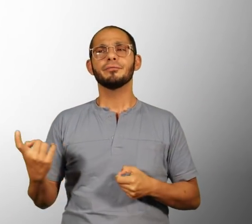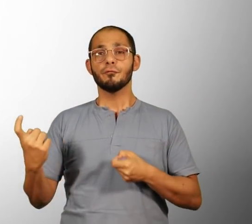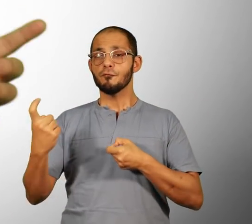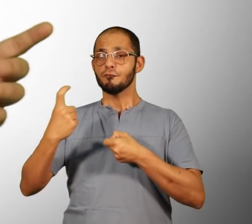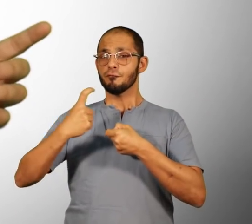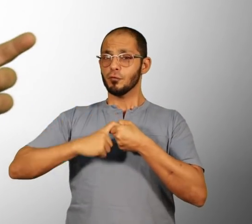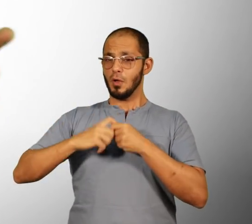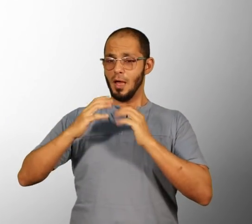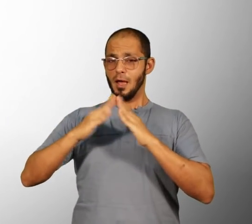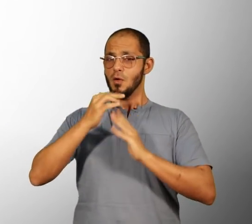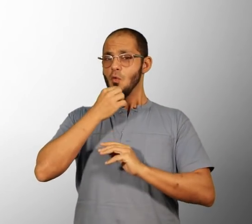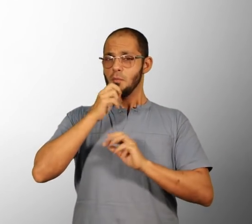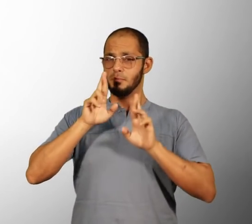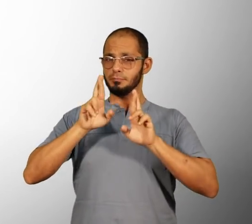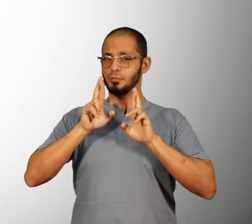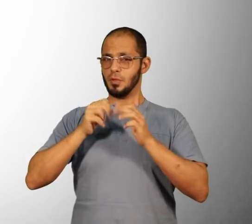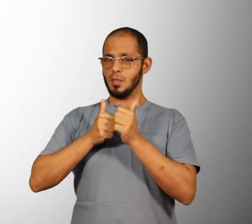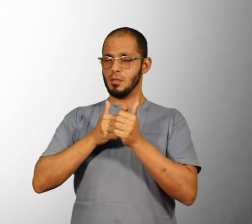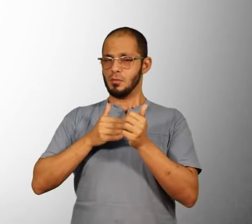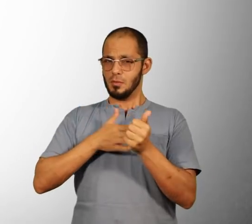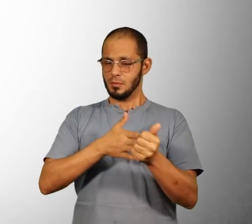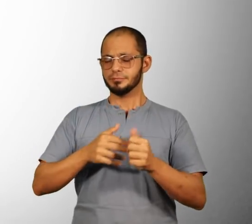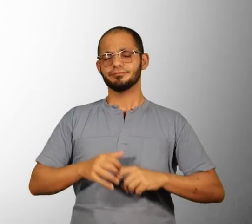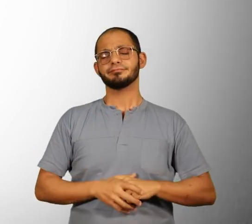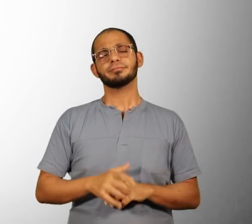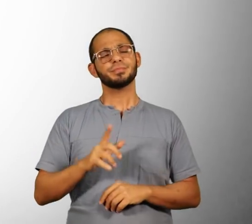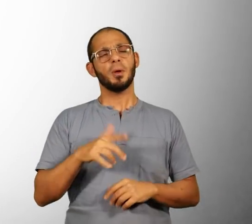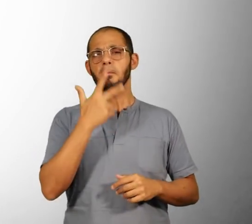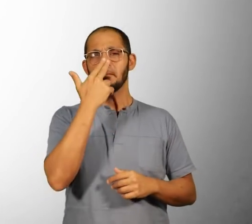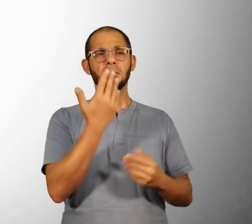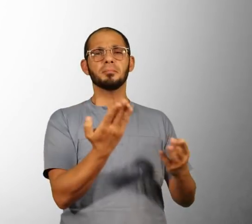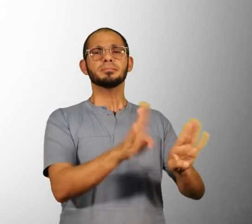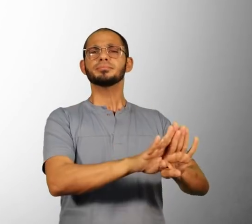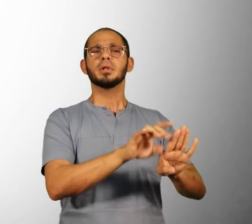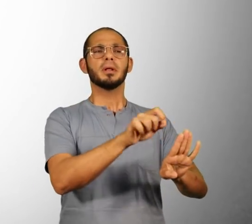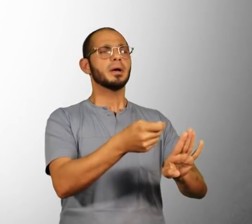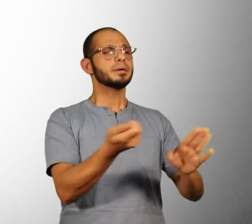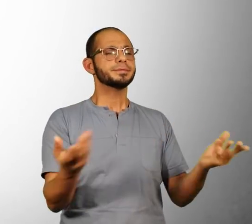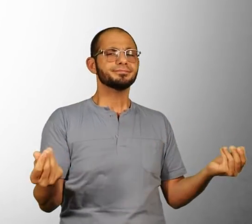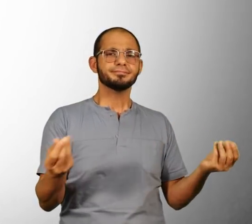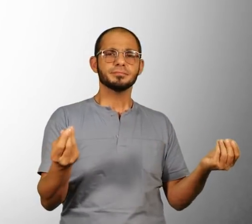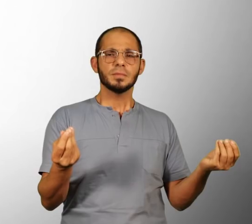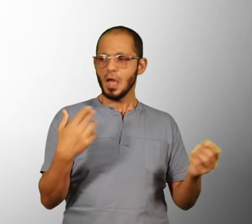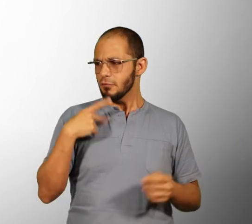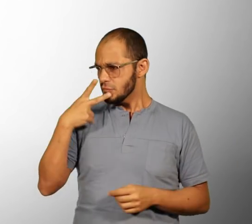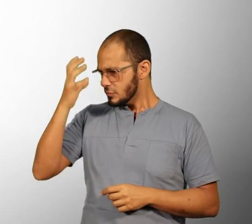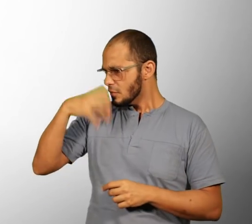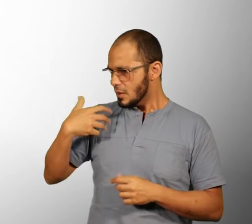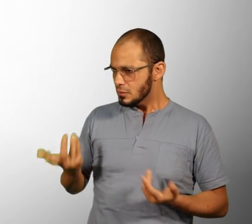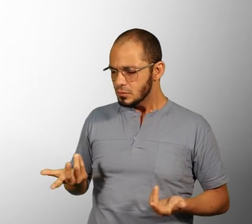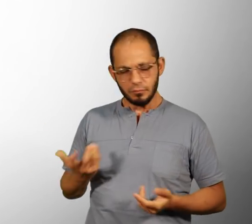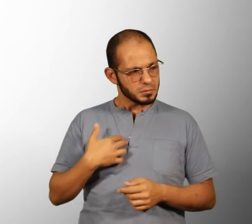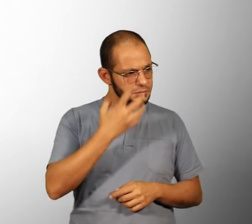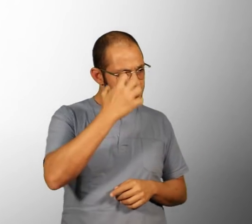leva a gente lá, a gente falou assim, olha só, gente bem viu que alguém trancou a chave por fora. falei assim, jura?